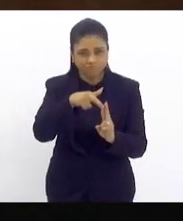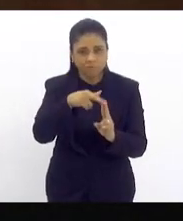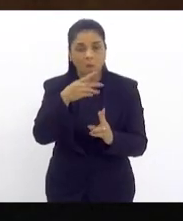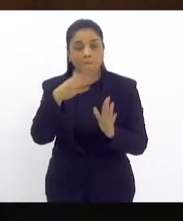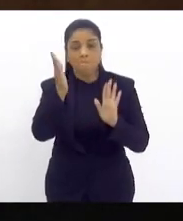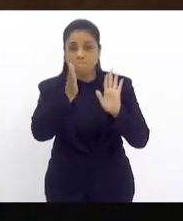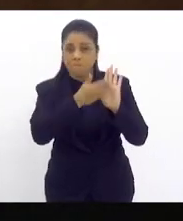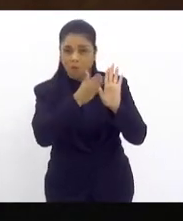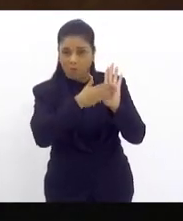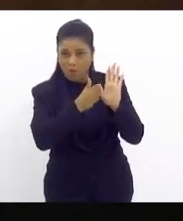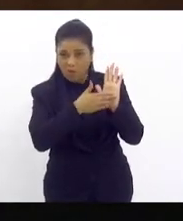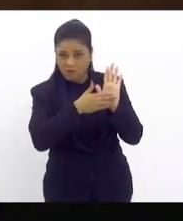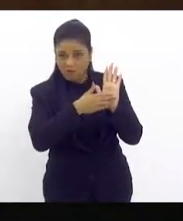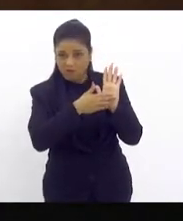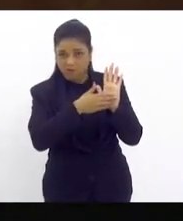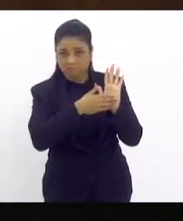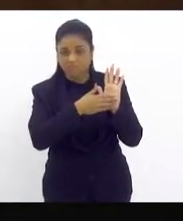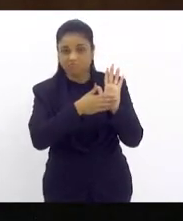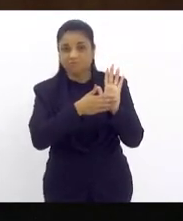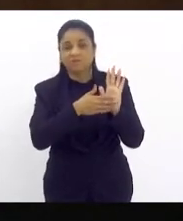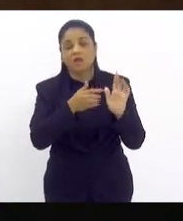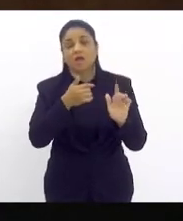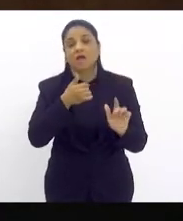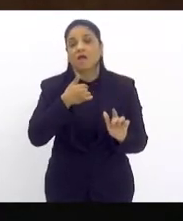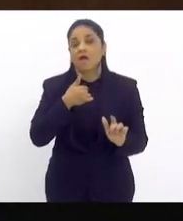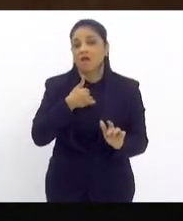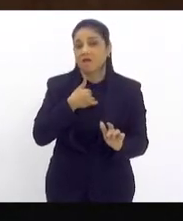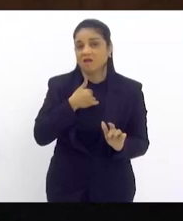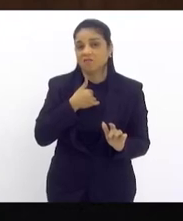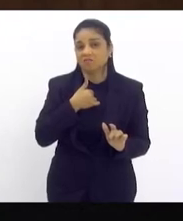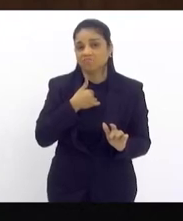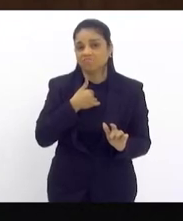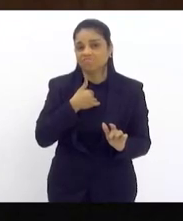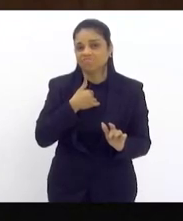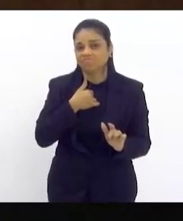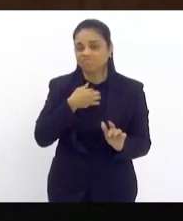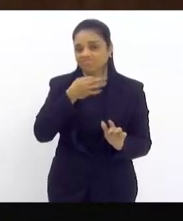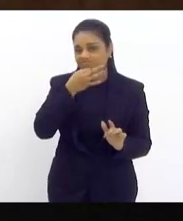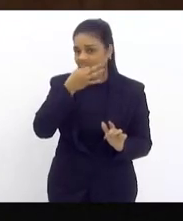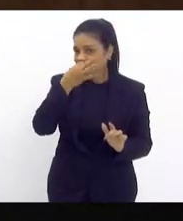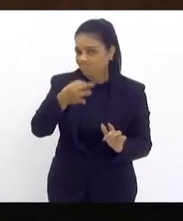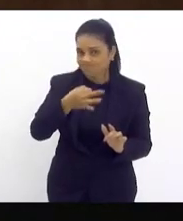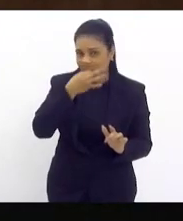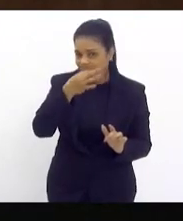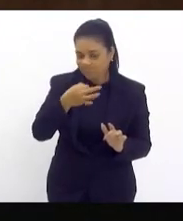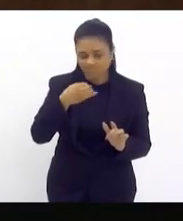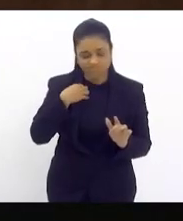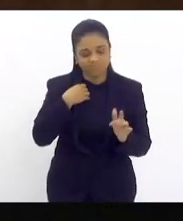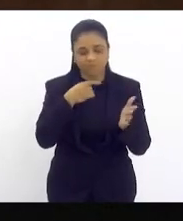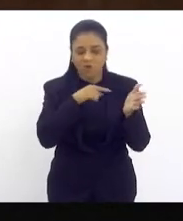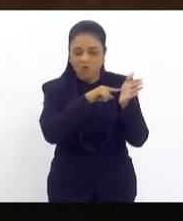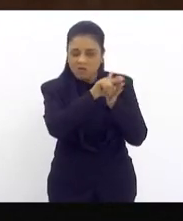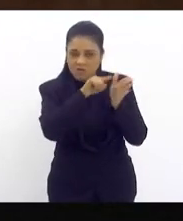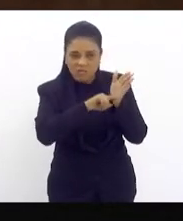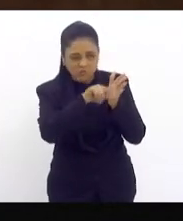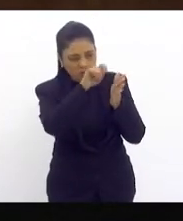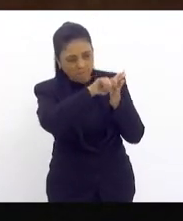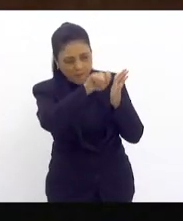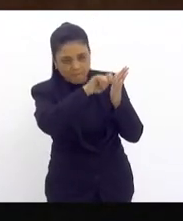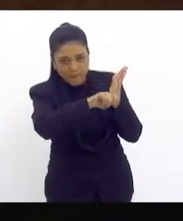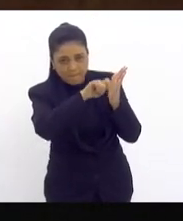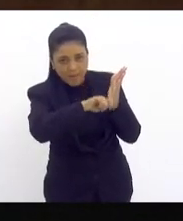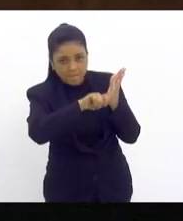eu não ousaria citar o questionário M-Chat. Eu ousaria dizer